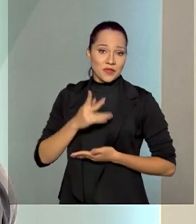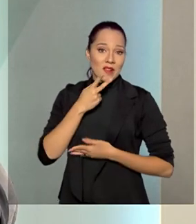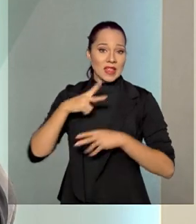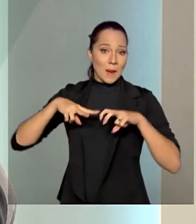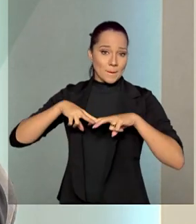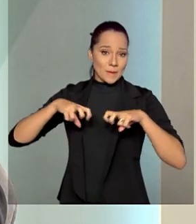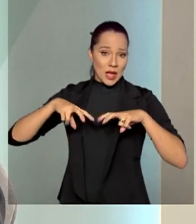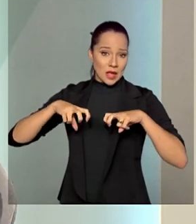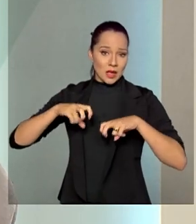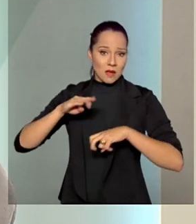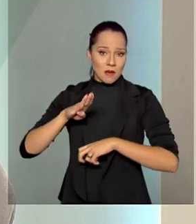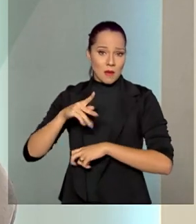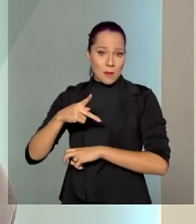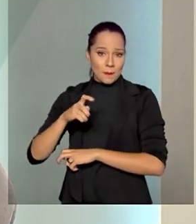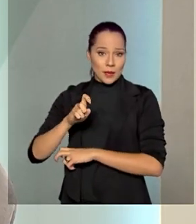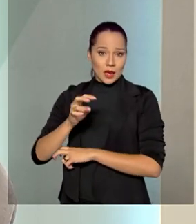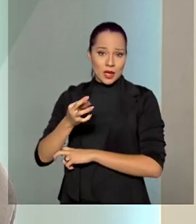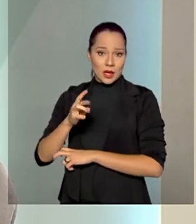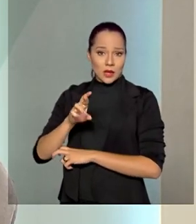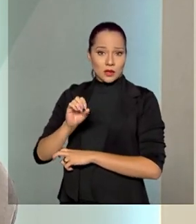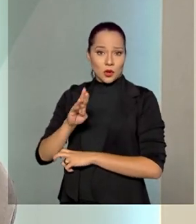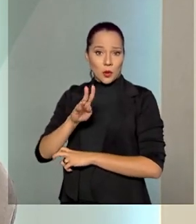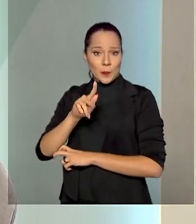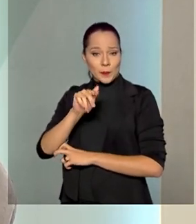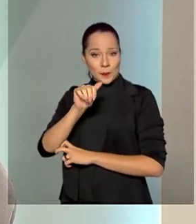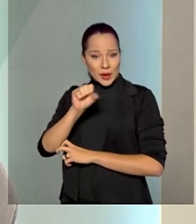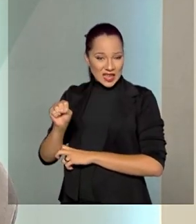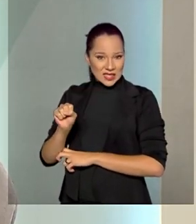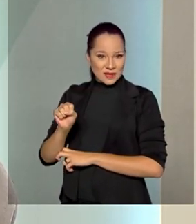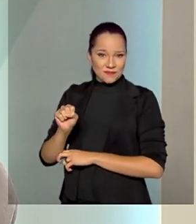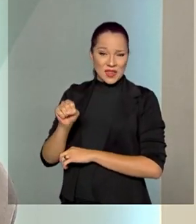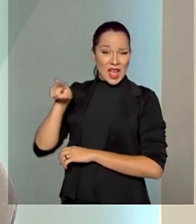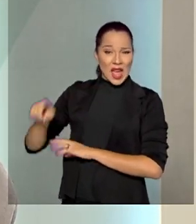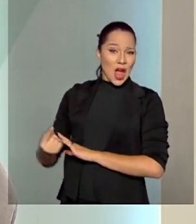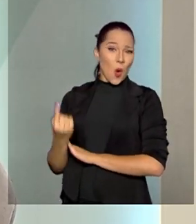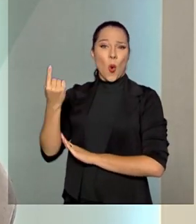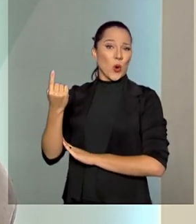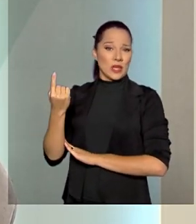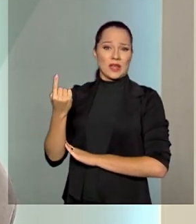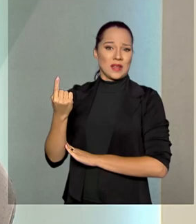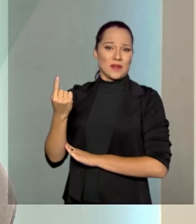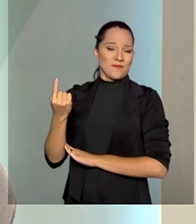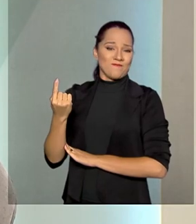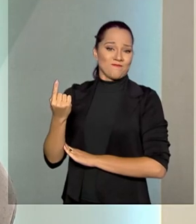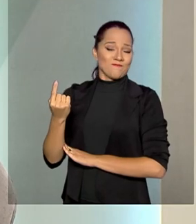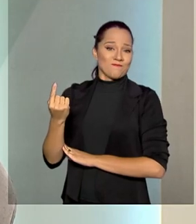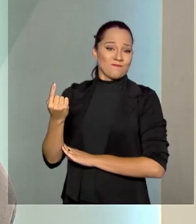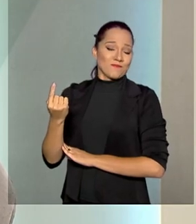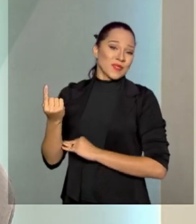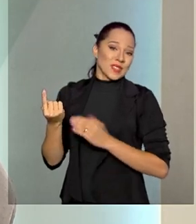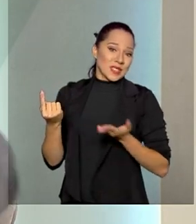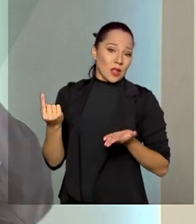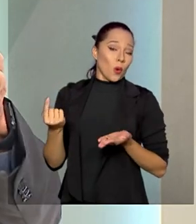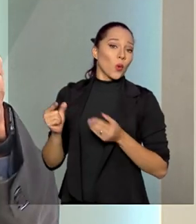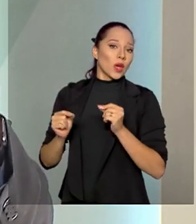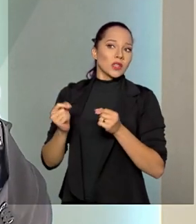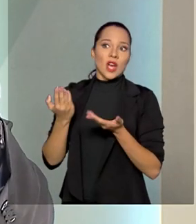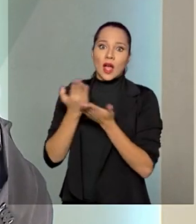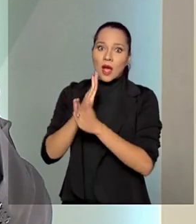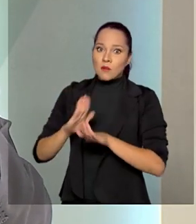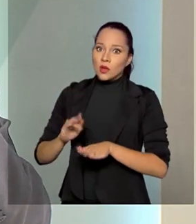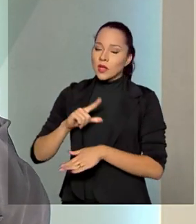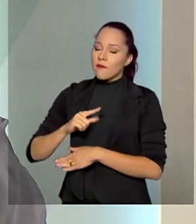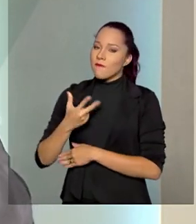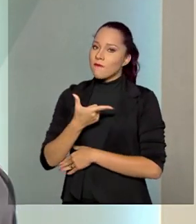Petrobras. A Petrobras, o monopólio do petróleo, ele acabou há mais de 20